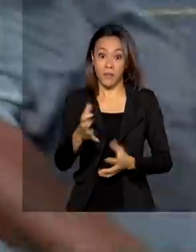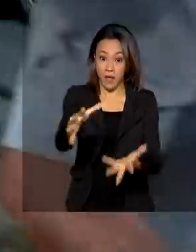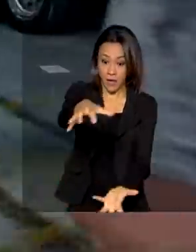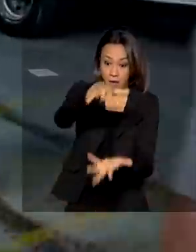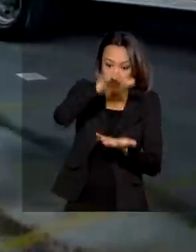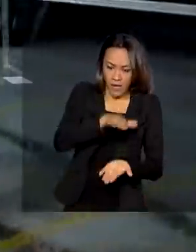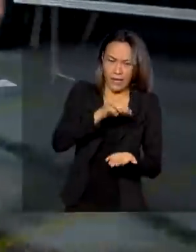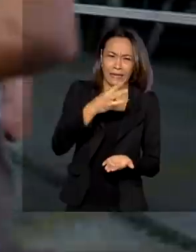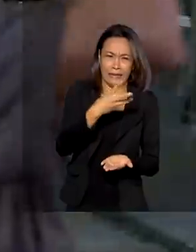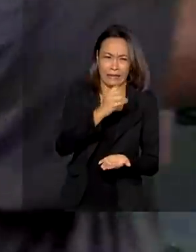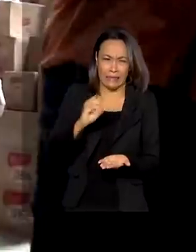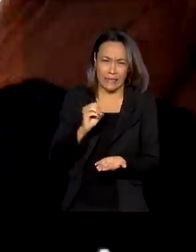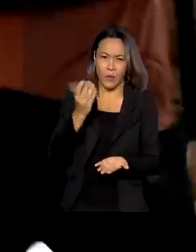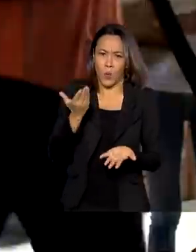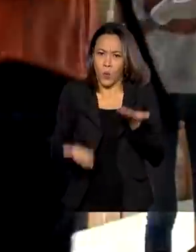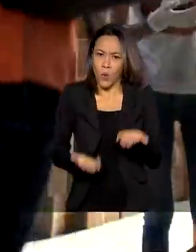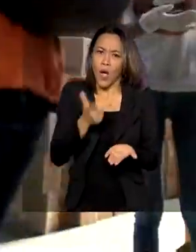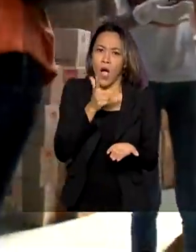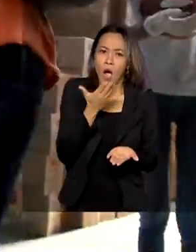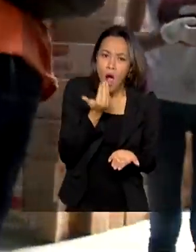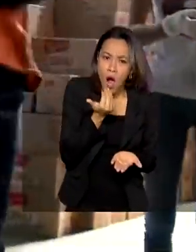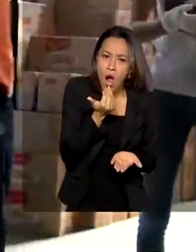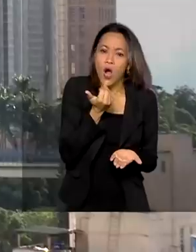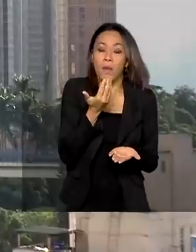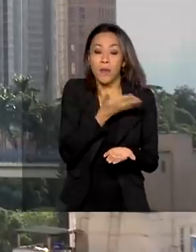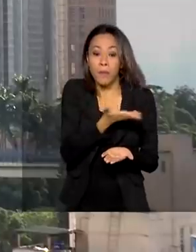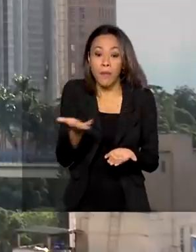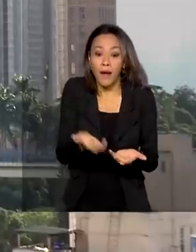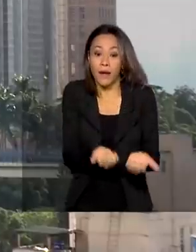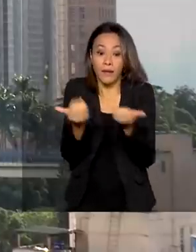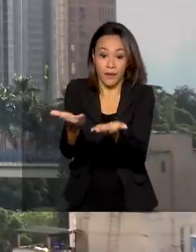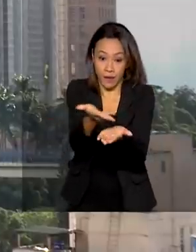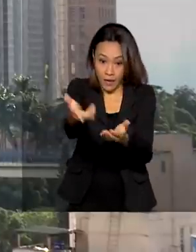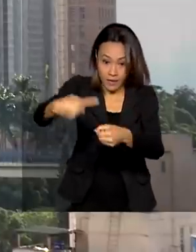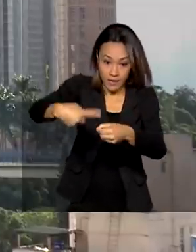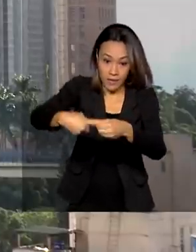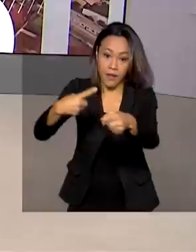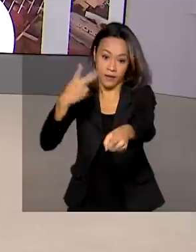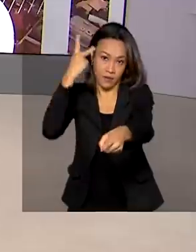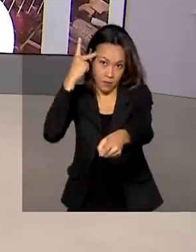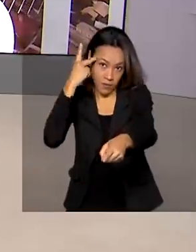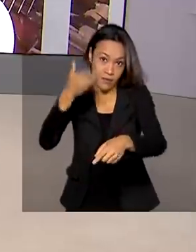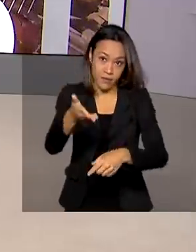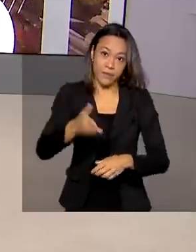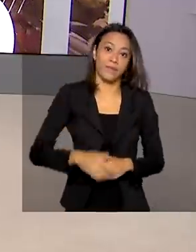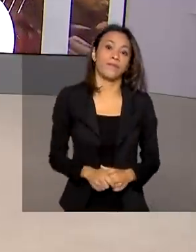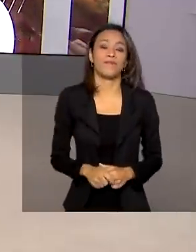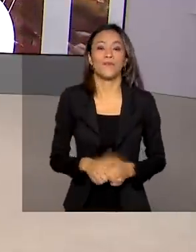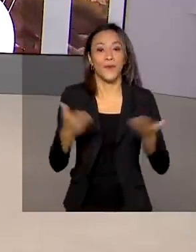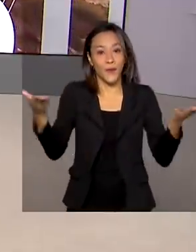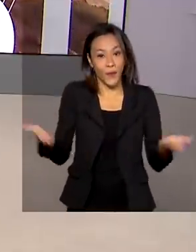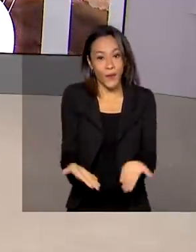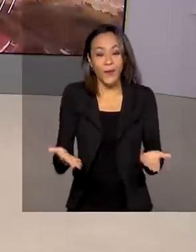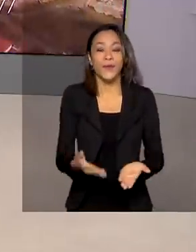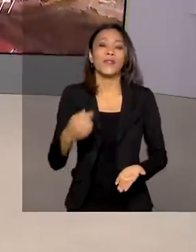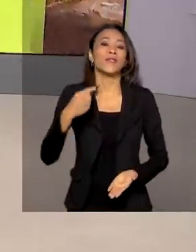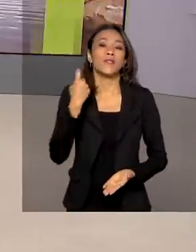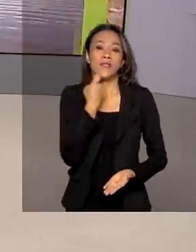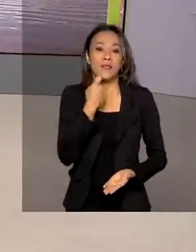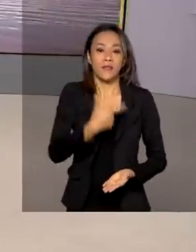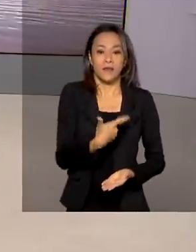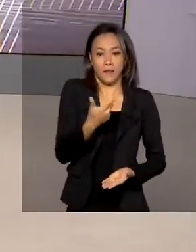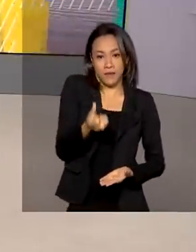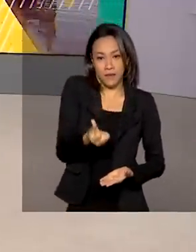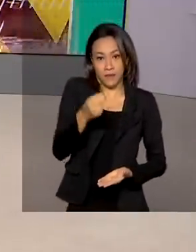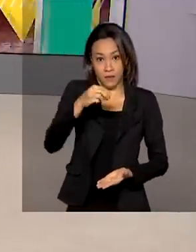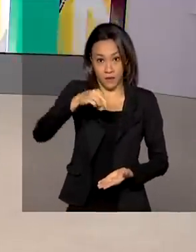toneladas de alimentos para a população da cidade de Aparecida, em São Paulo. Hoje é sexta-feira, 26 de